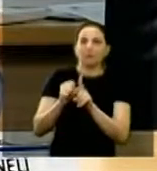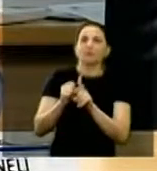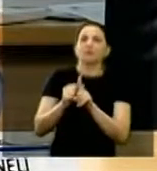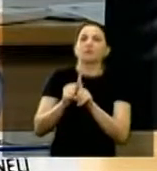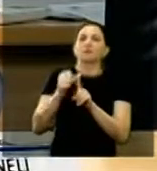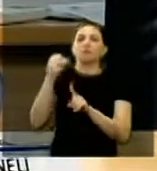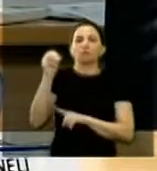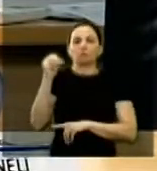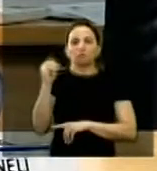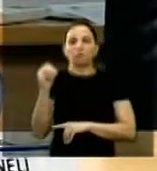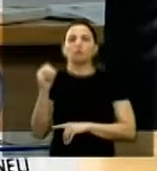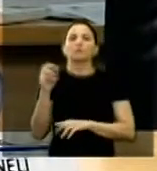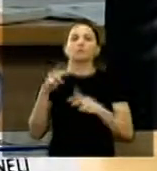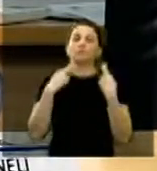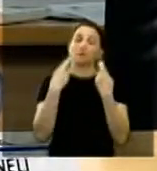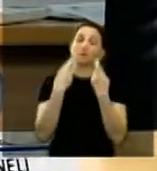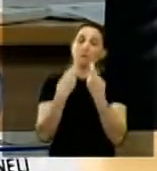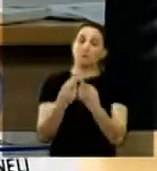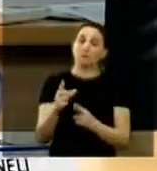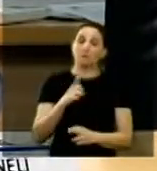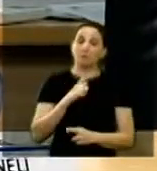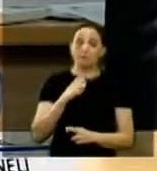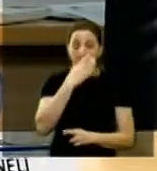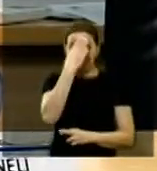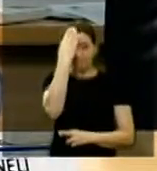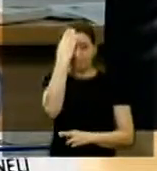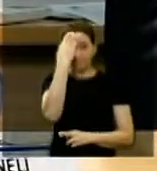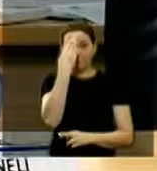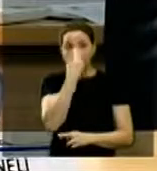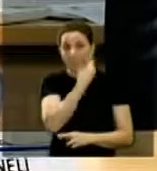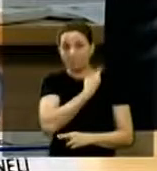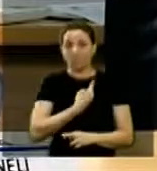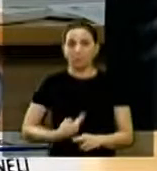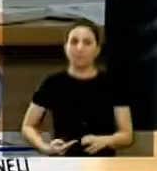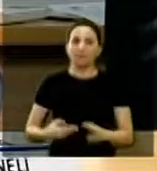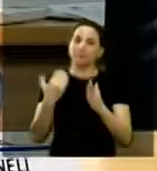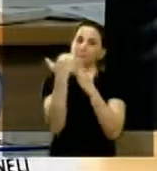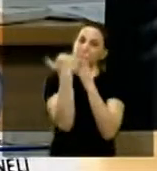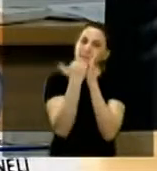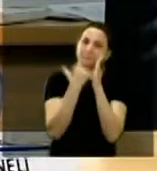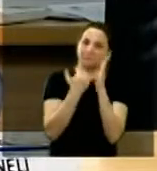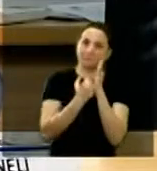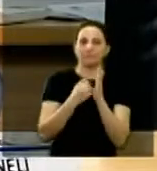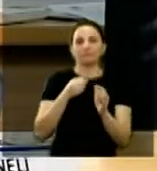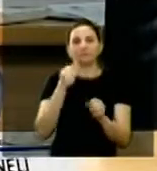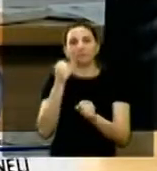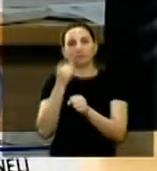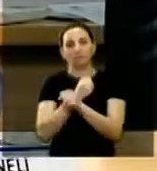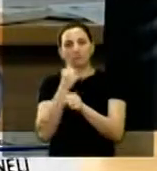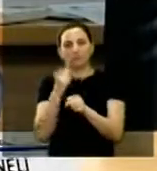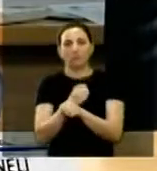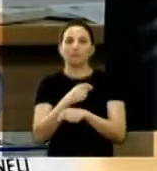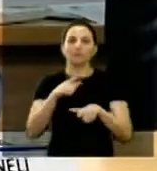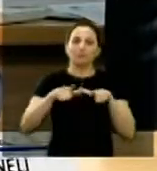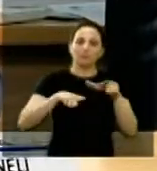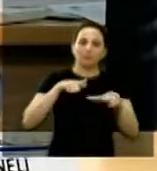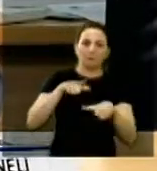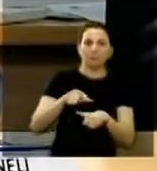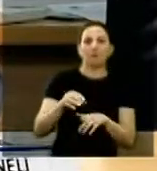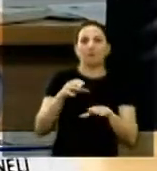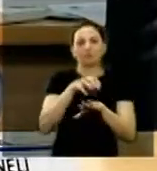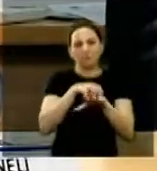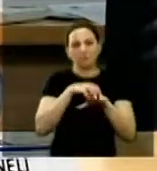14h30 no plenário desta casa conforme cronograma abaixo obras serviços públicos saúde,